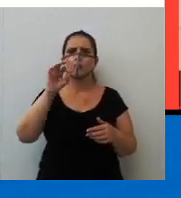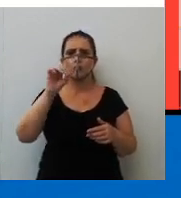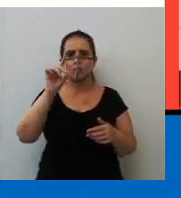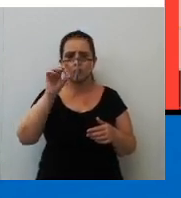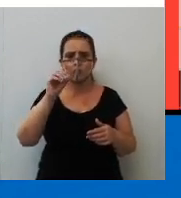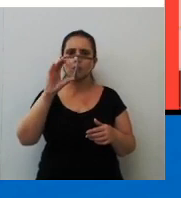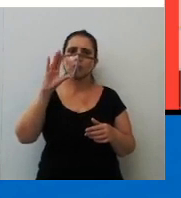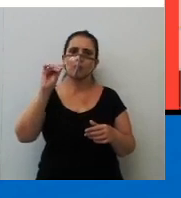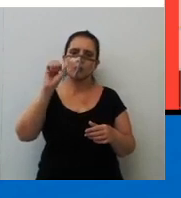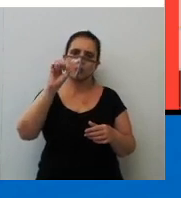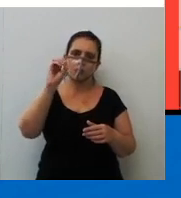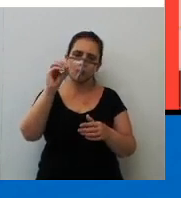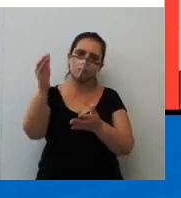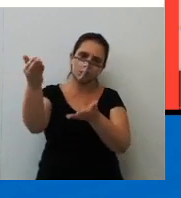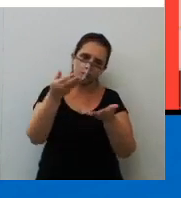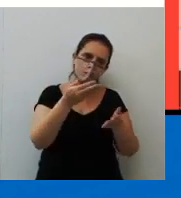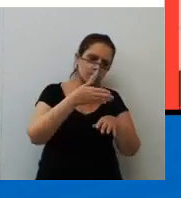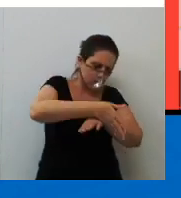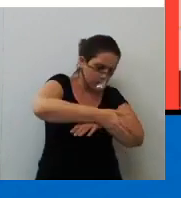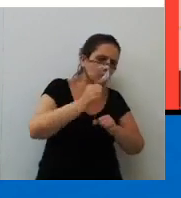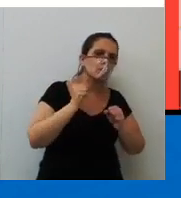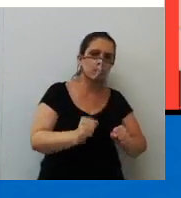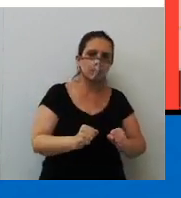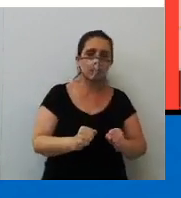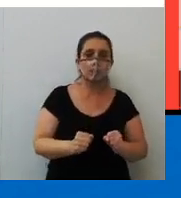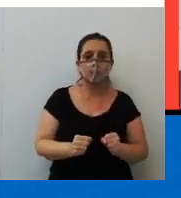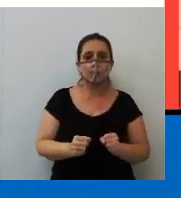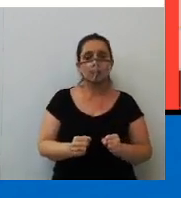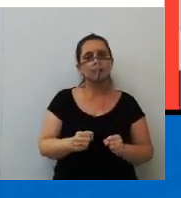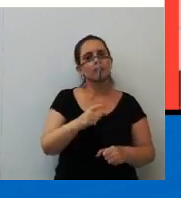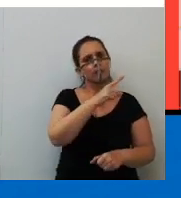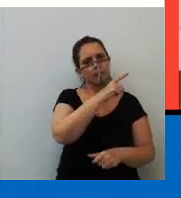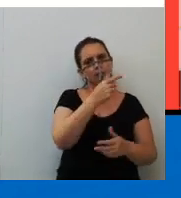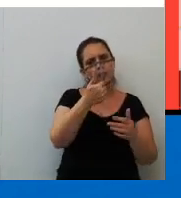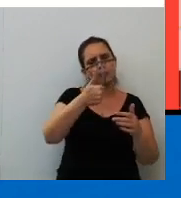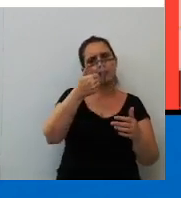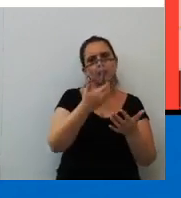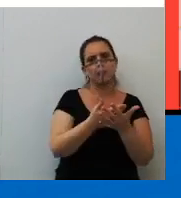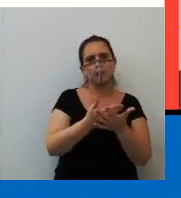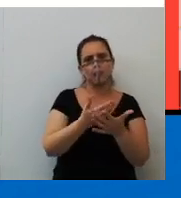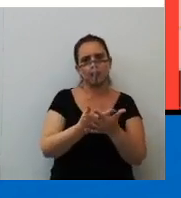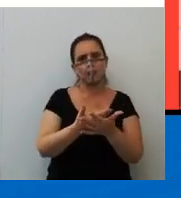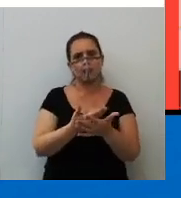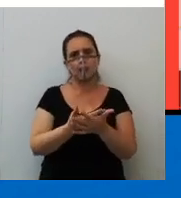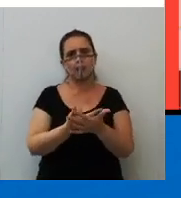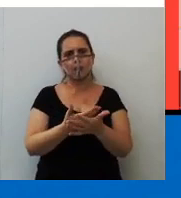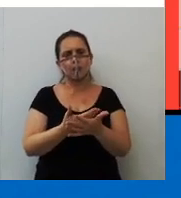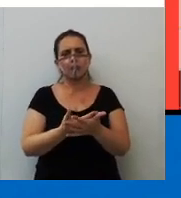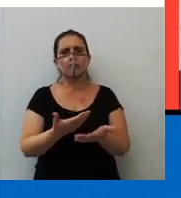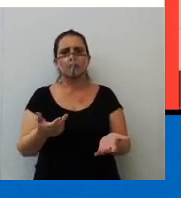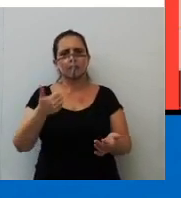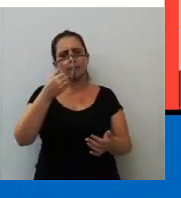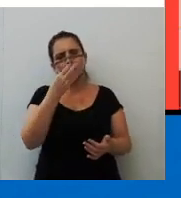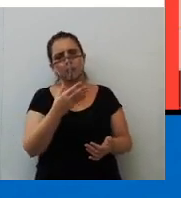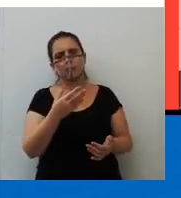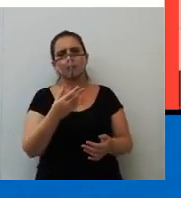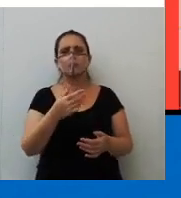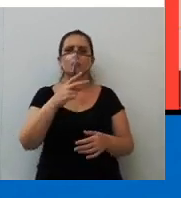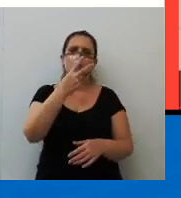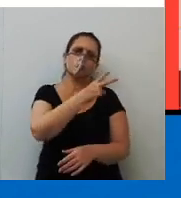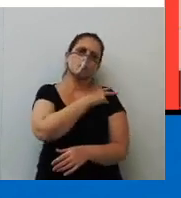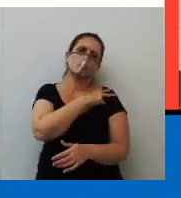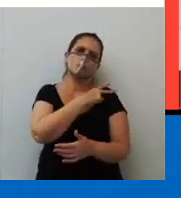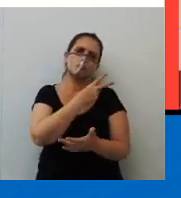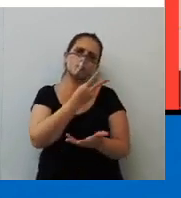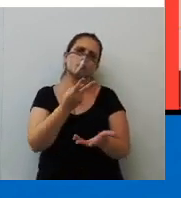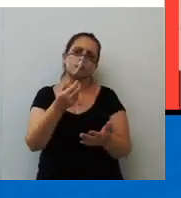caso... Ó, primeira aula tava tranquila, segunda aula tava tranquila. Só foi aumentar o ar-condicionado que minha rinite começou aqui,